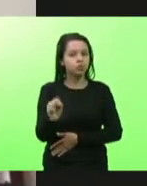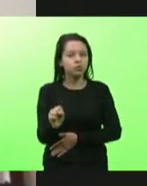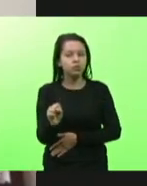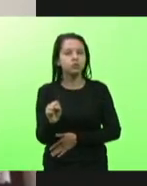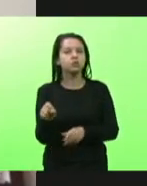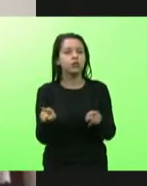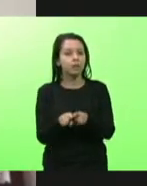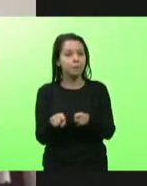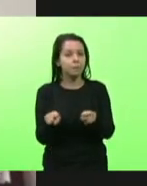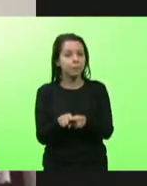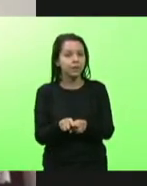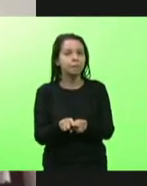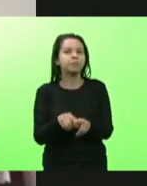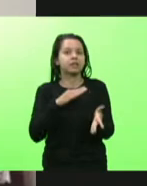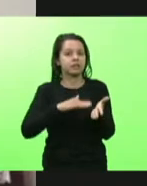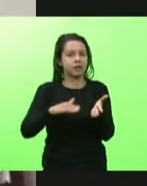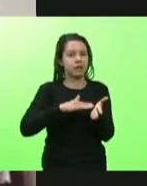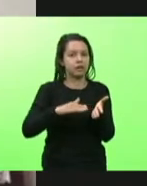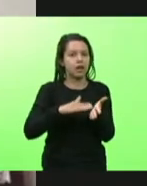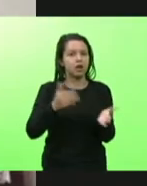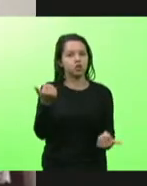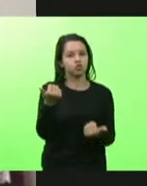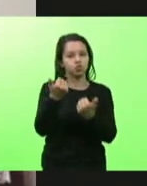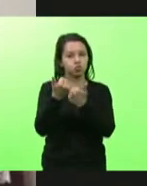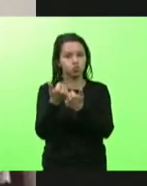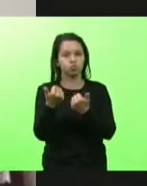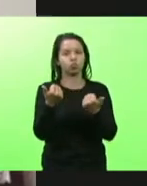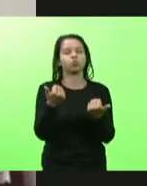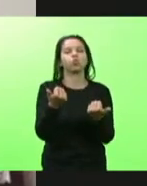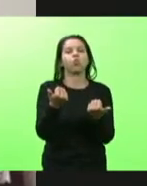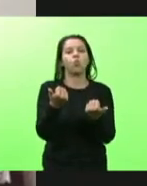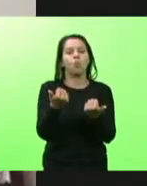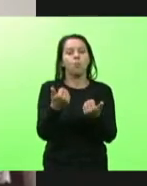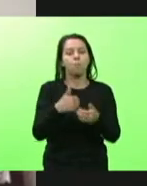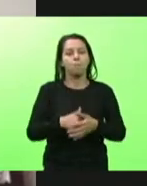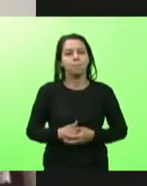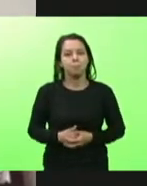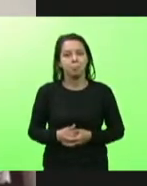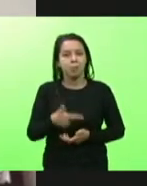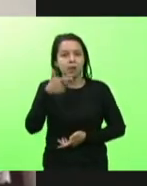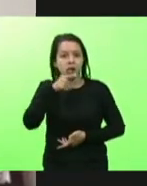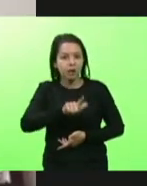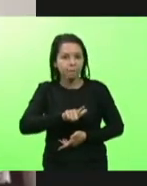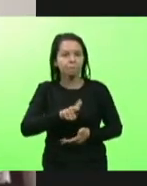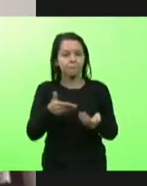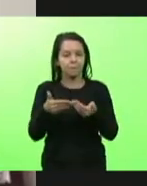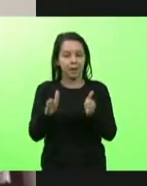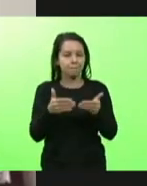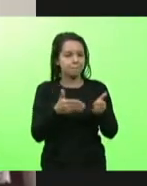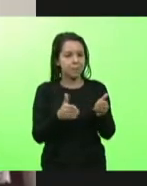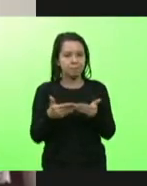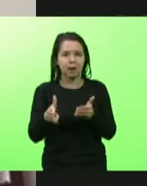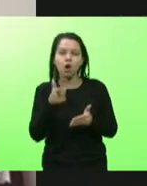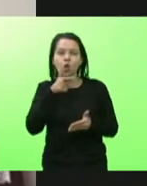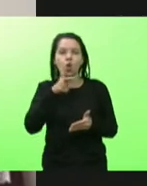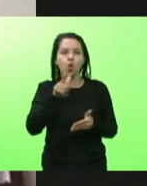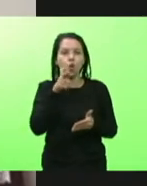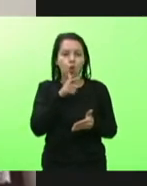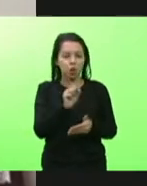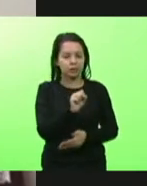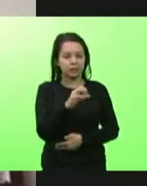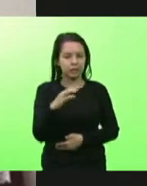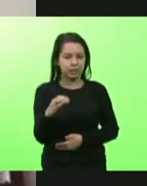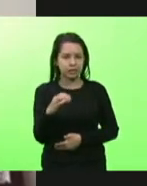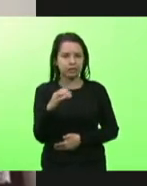junto com o secretário Adjunto, consegue destravar essa questão da SC-108.